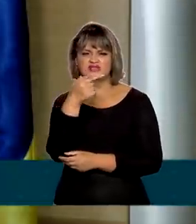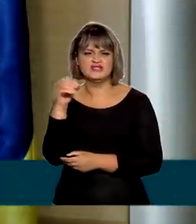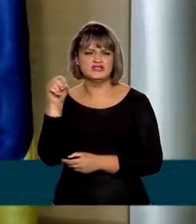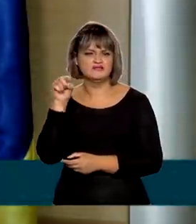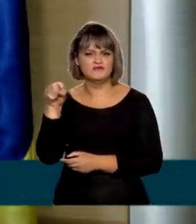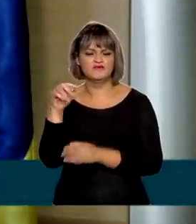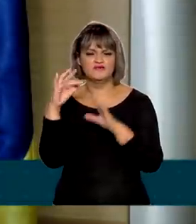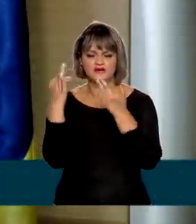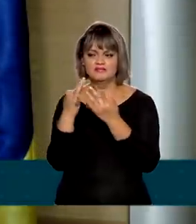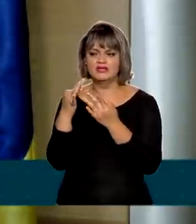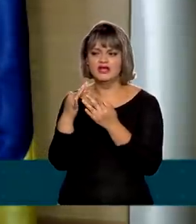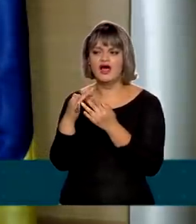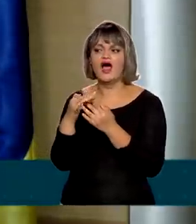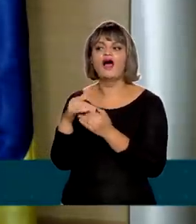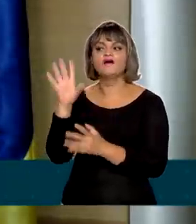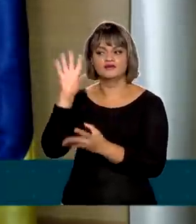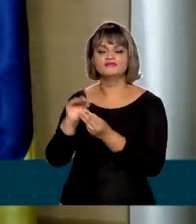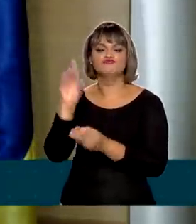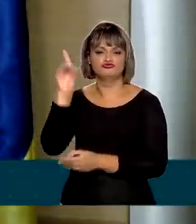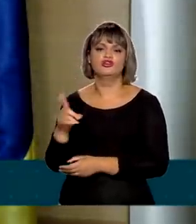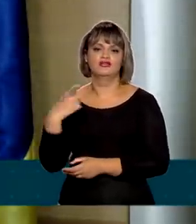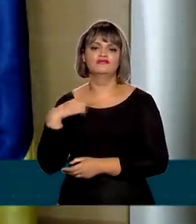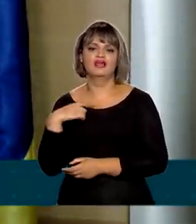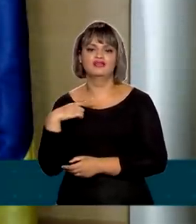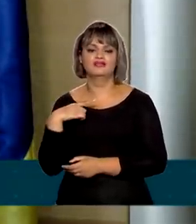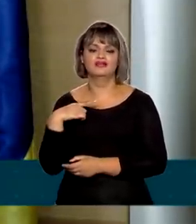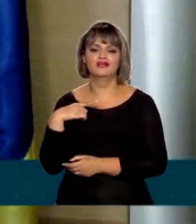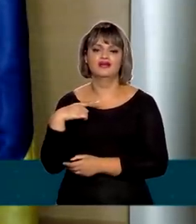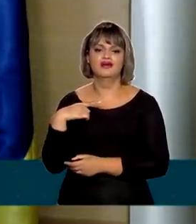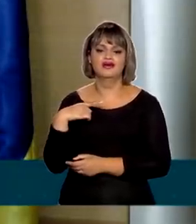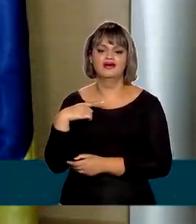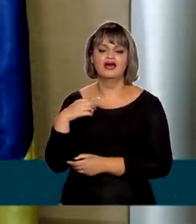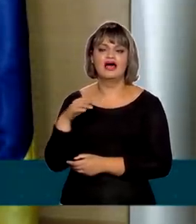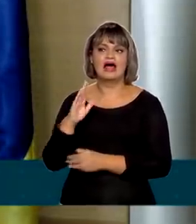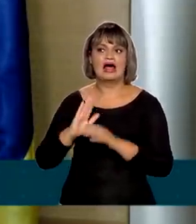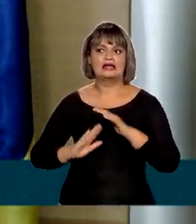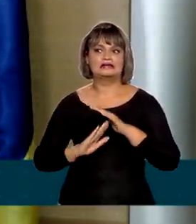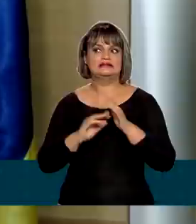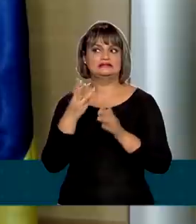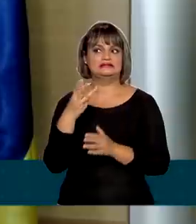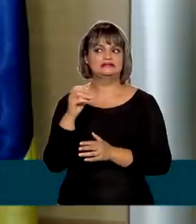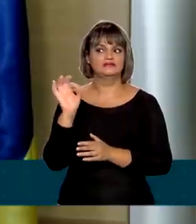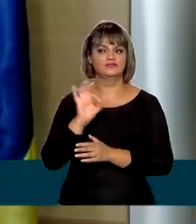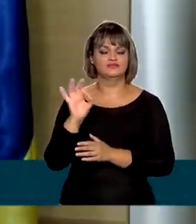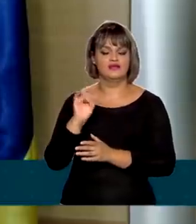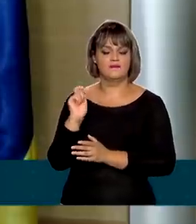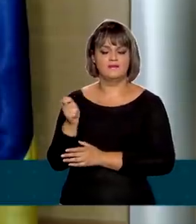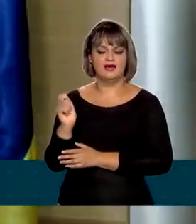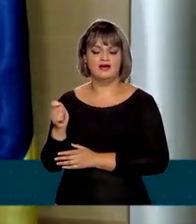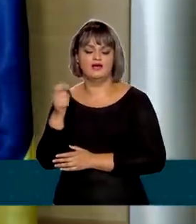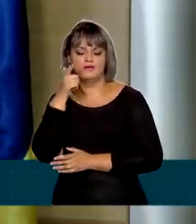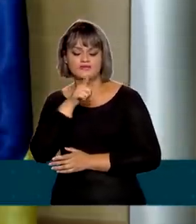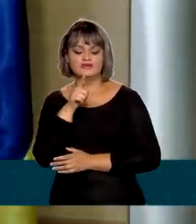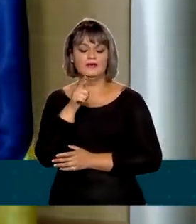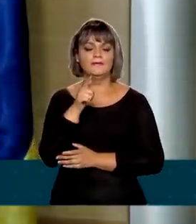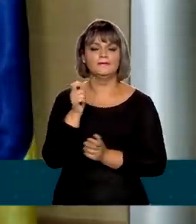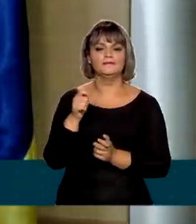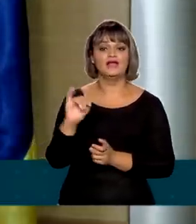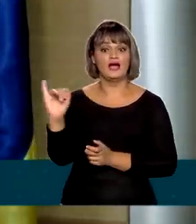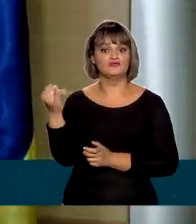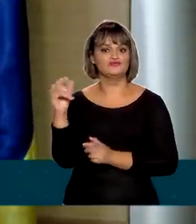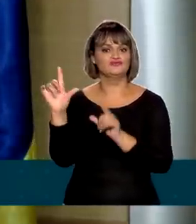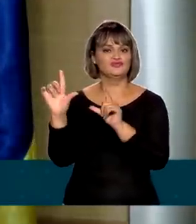elegíveis para o programa internacional. A família só pode comprometer até 30% da sua renda. Como o juros diminuiu muito,